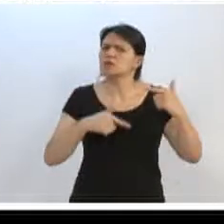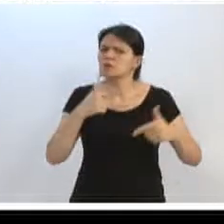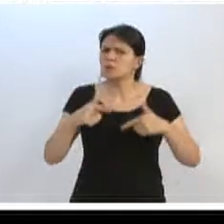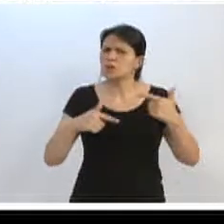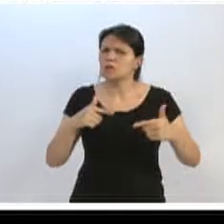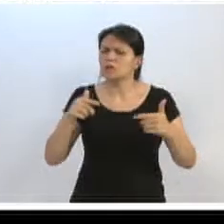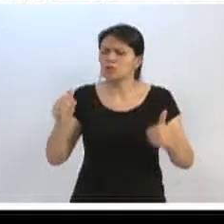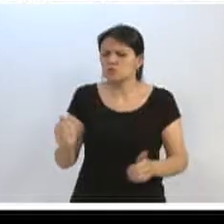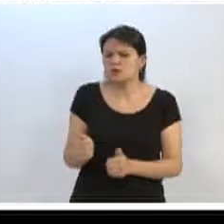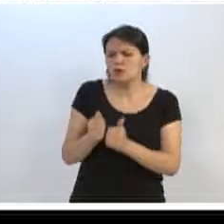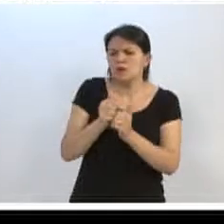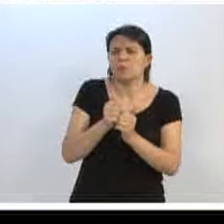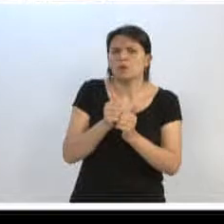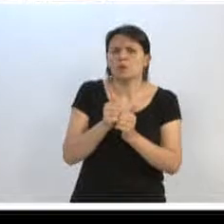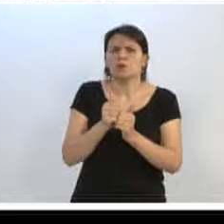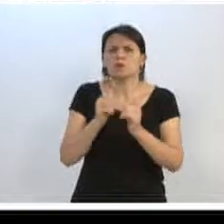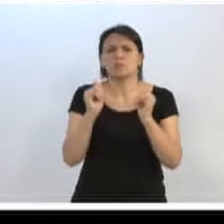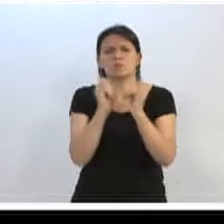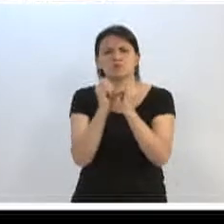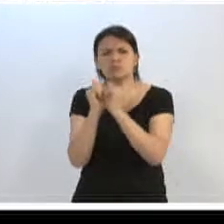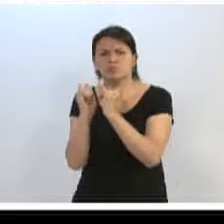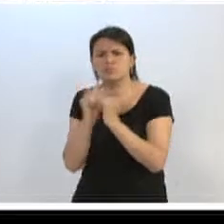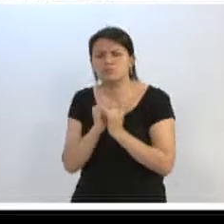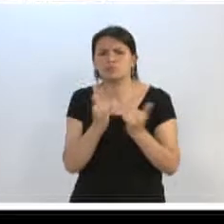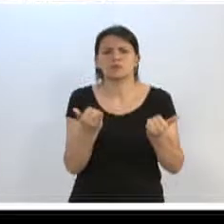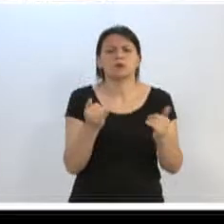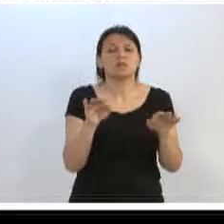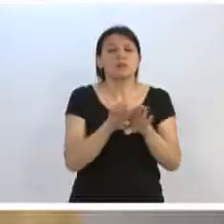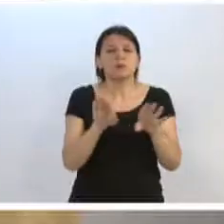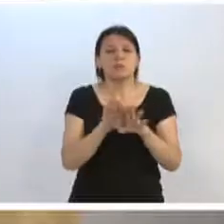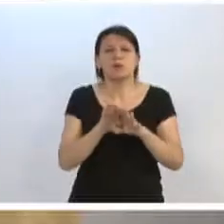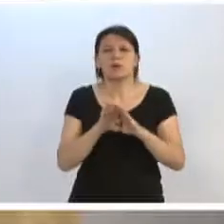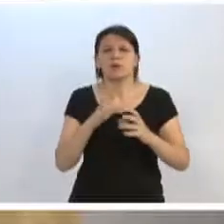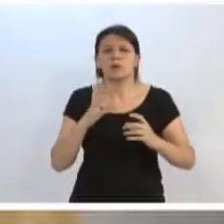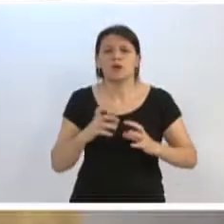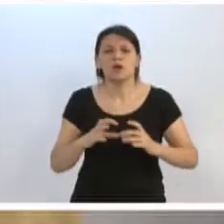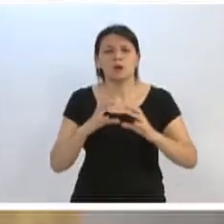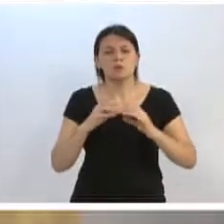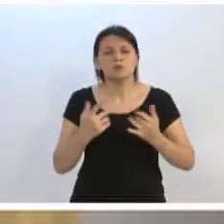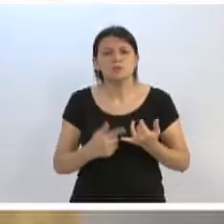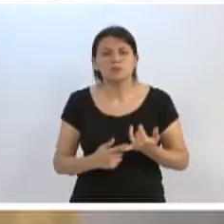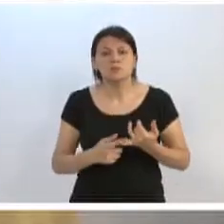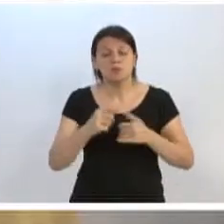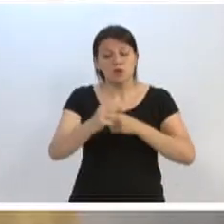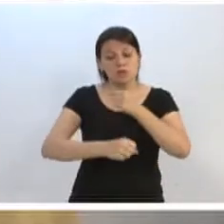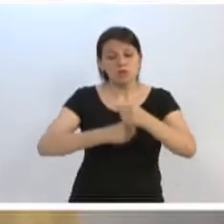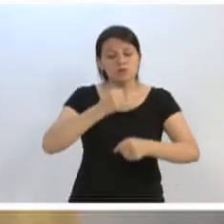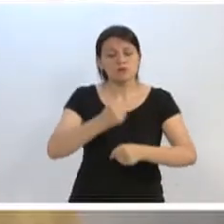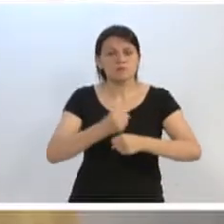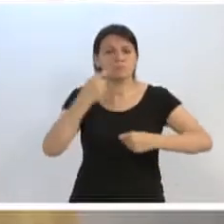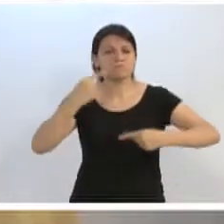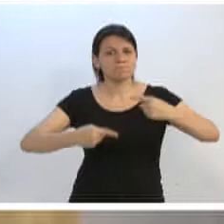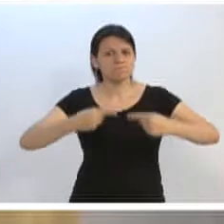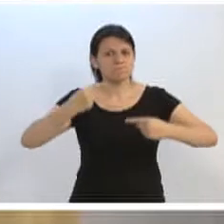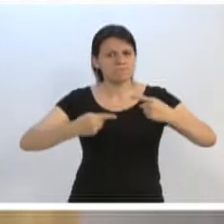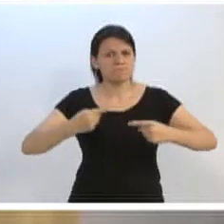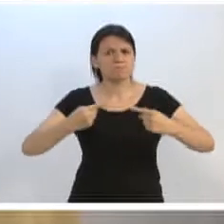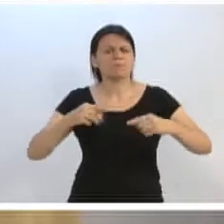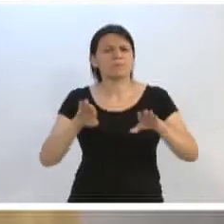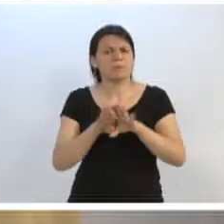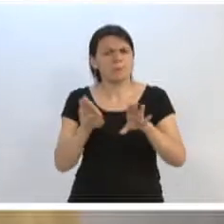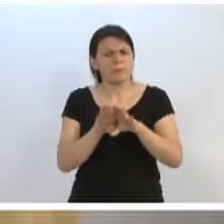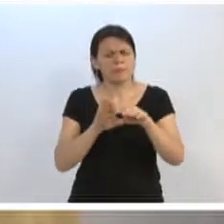institucionais de várias entidades, entidades ligadas ao autismo também, e nós estaremos, no ano que vem, fazendo essa discussão com muita clareza, com muita